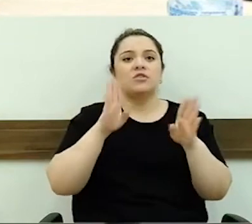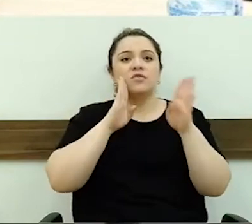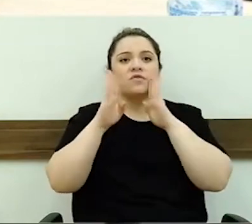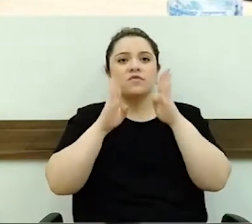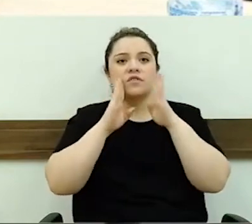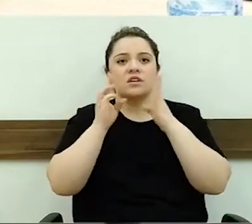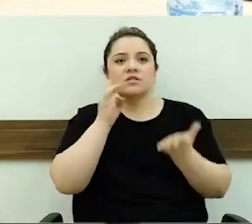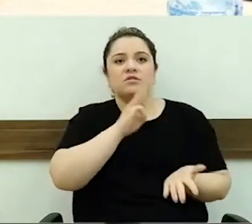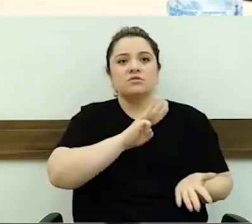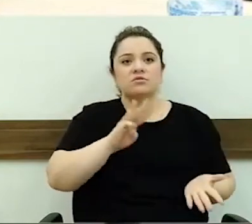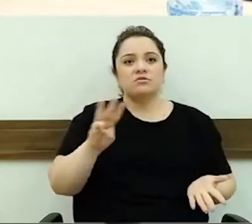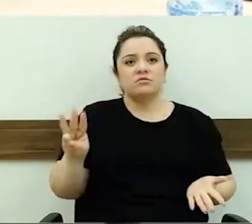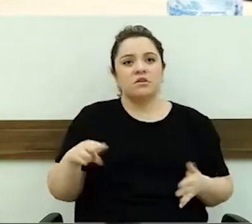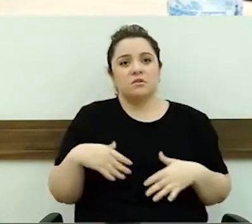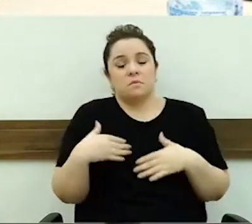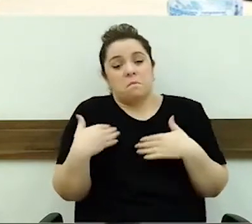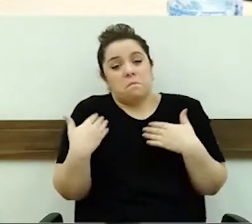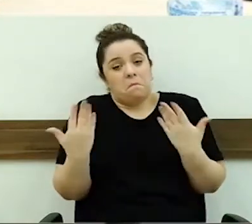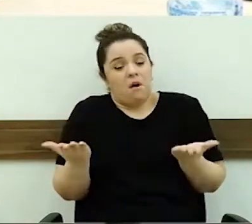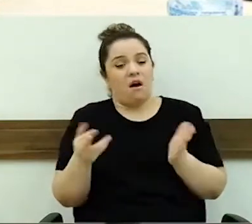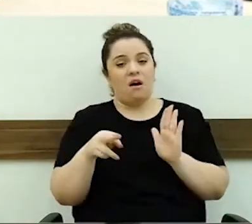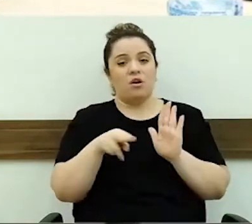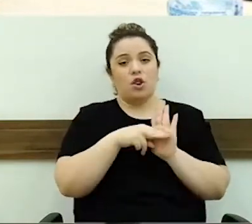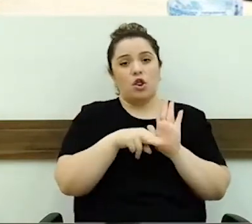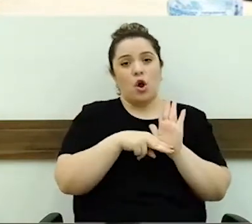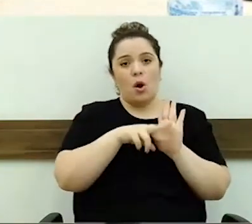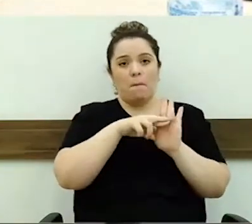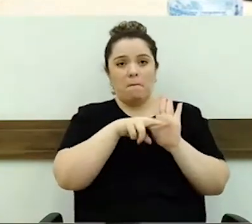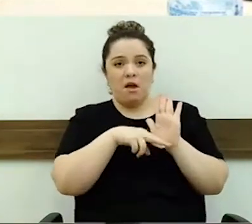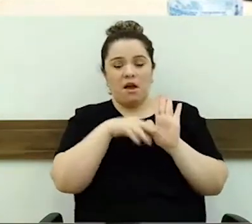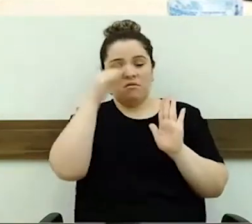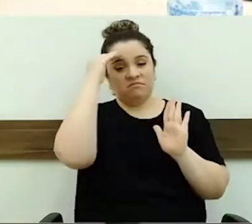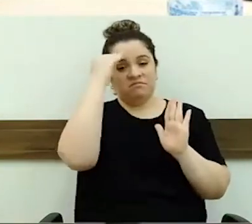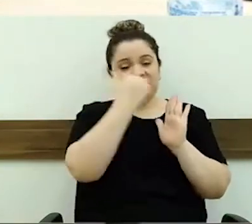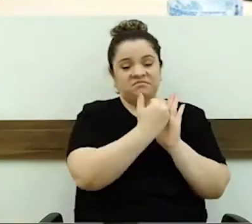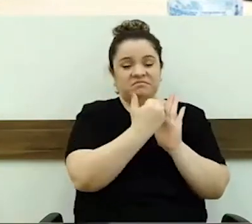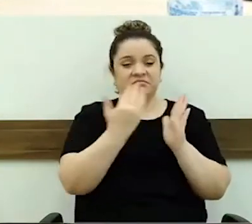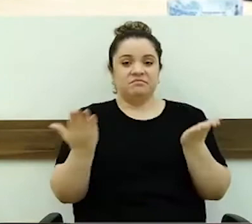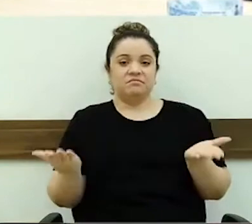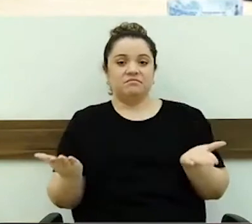bom, normas são normas, regras são regras, e a gente segue.